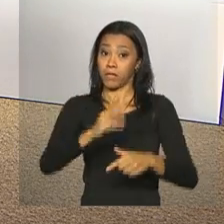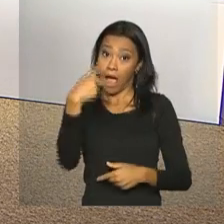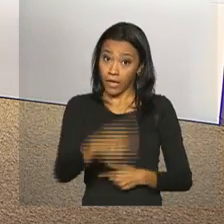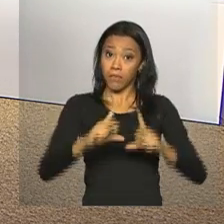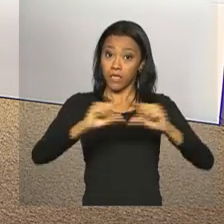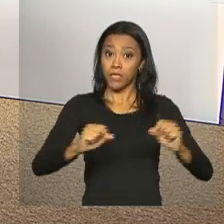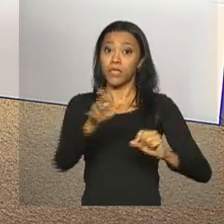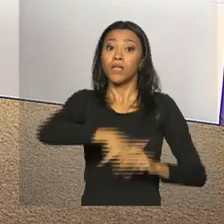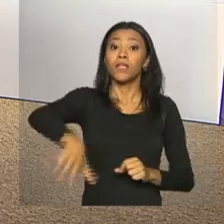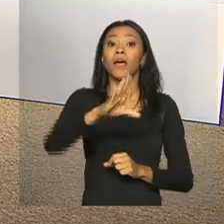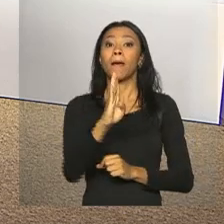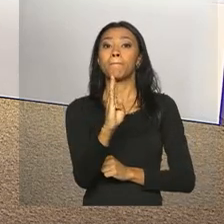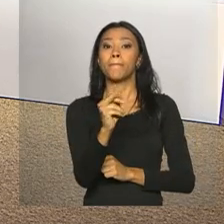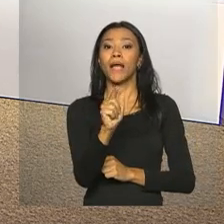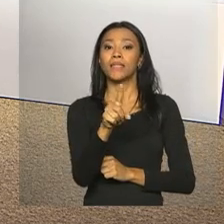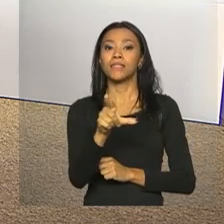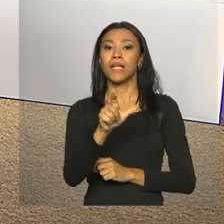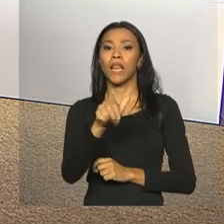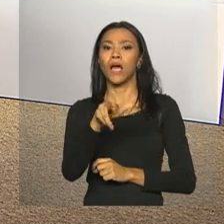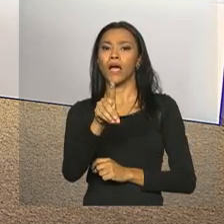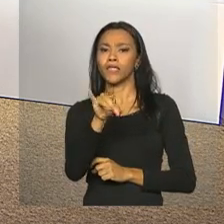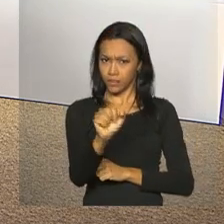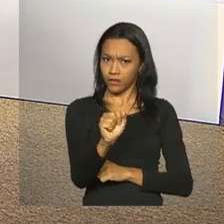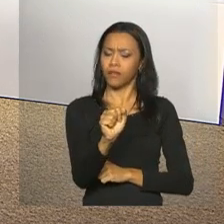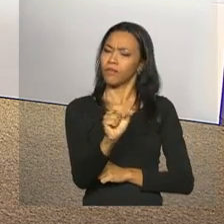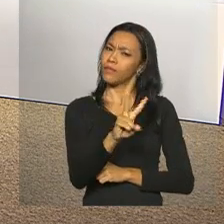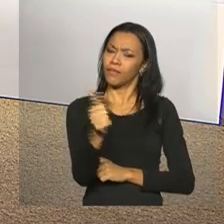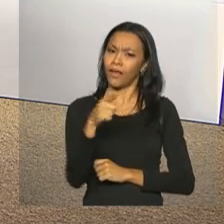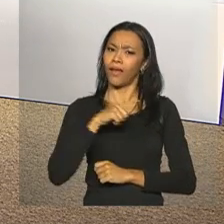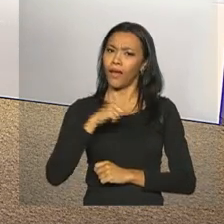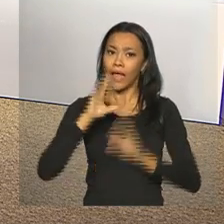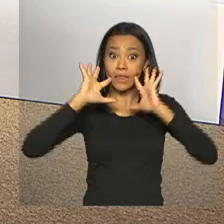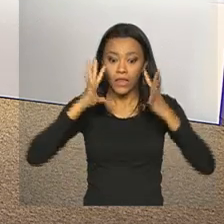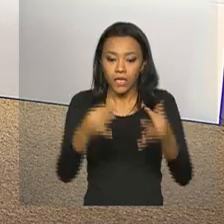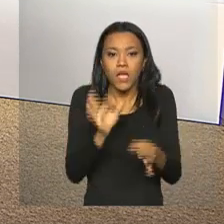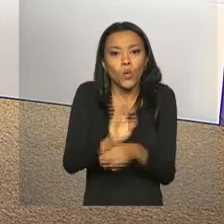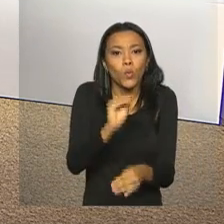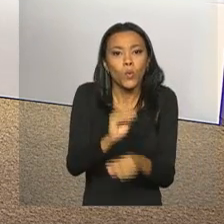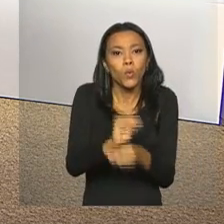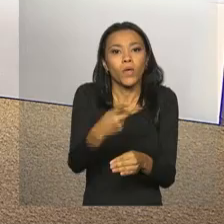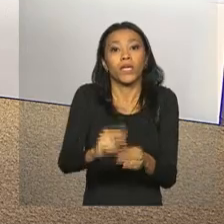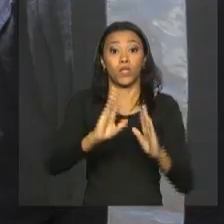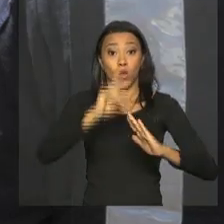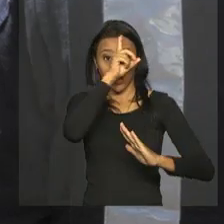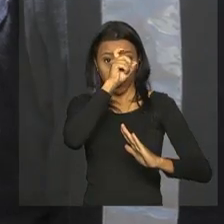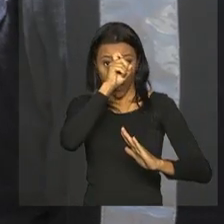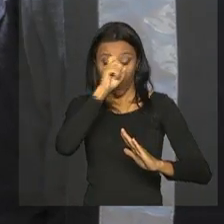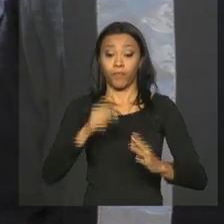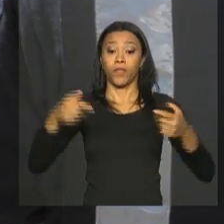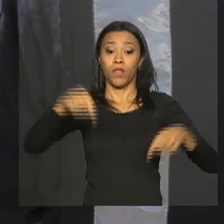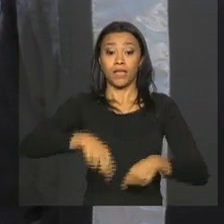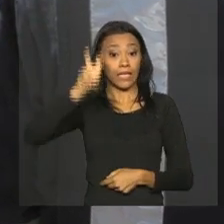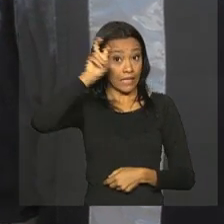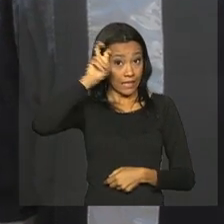aqui no Distrito Federal, por exemplo, pacientes com dengue terão atendimento exclusivo no hospital regional da cidade. A partir desta quinta